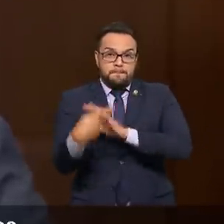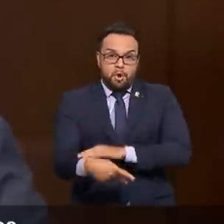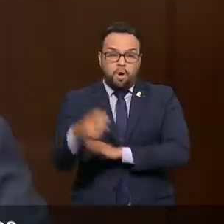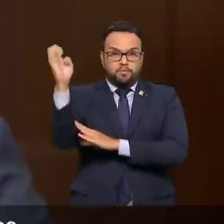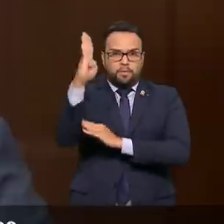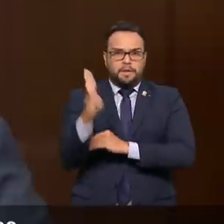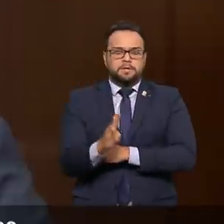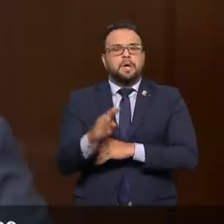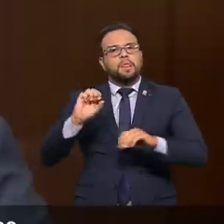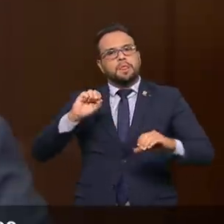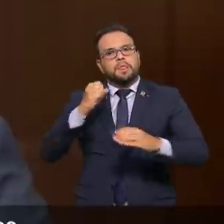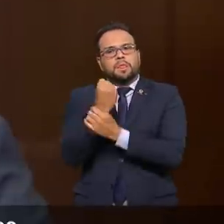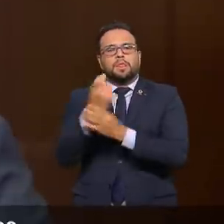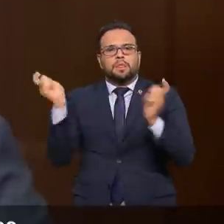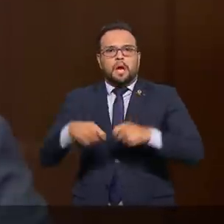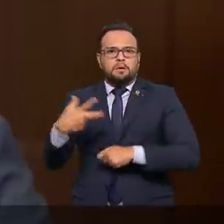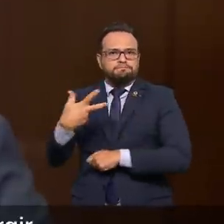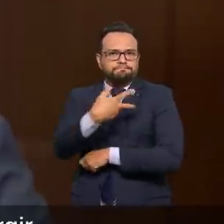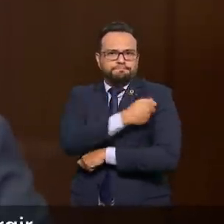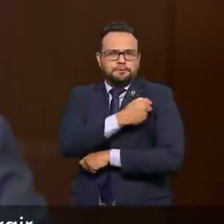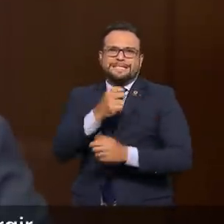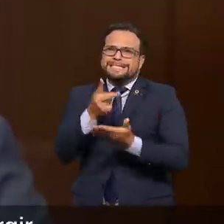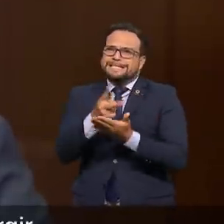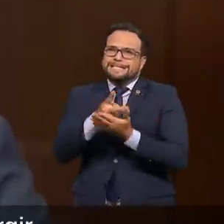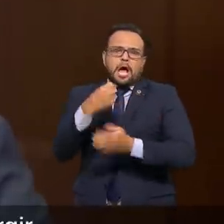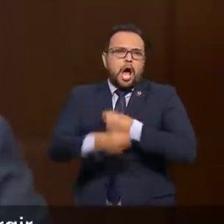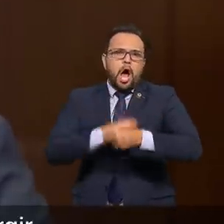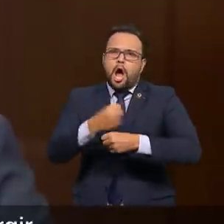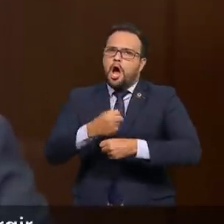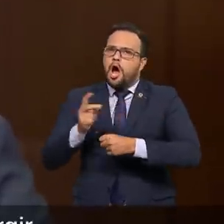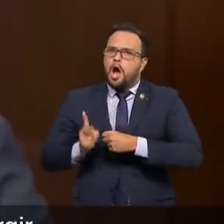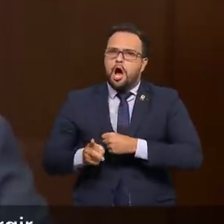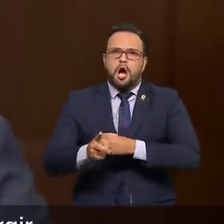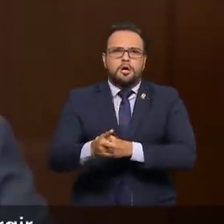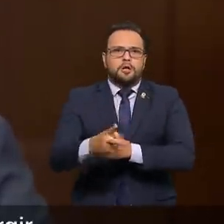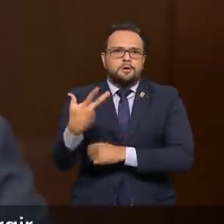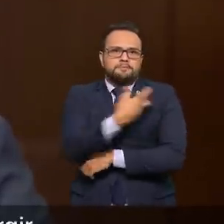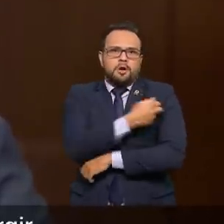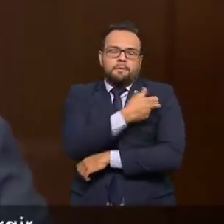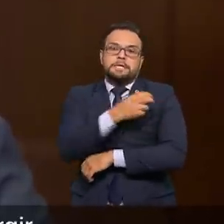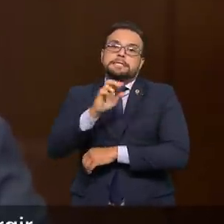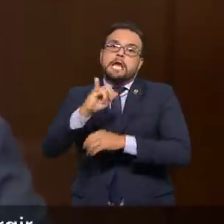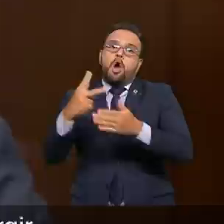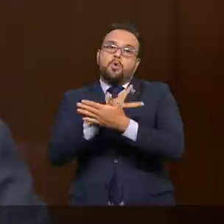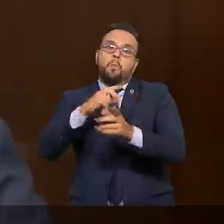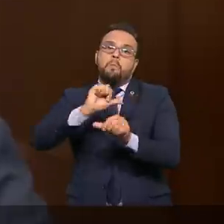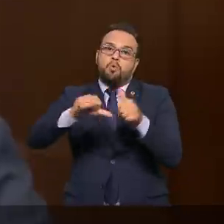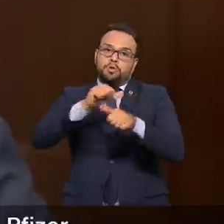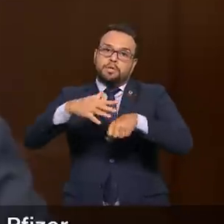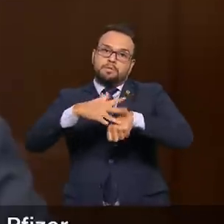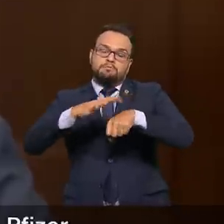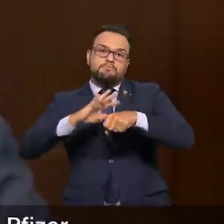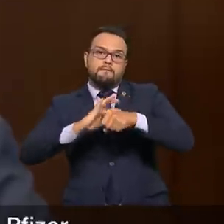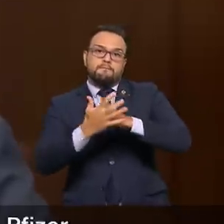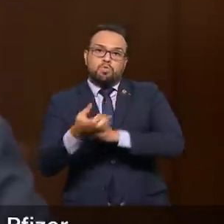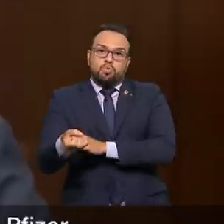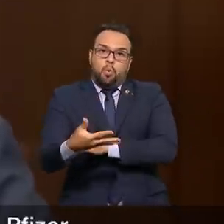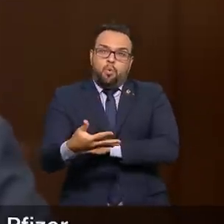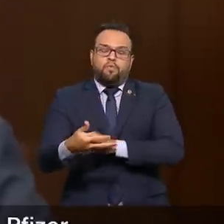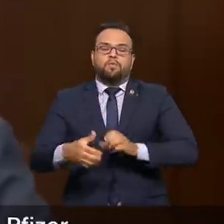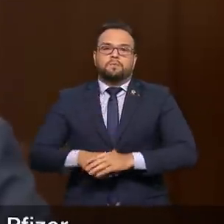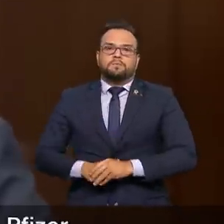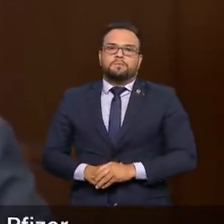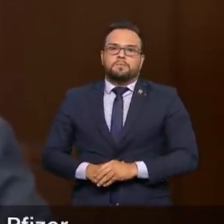vacinar os brasileiros todos os anos, independentemente das variantes que possam surgir. Neste mês,